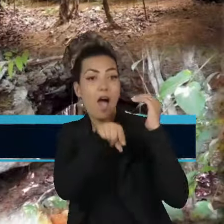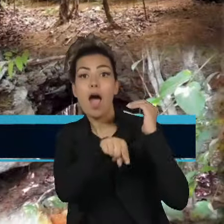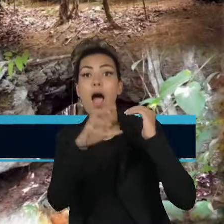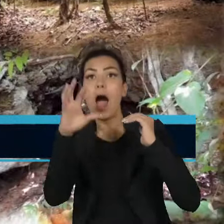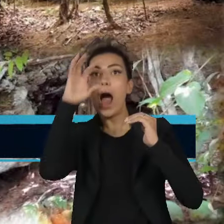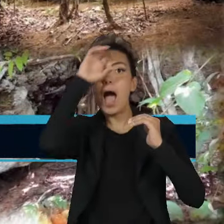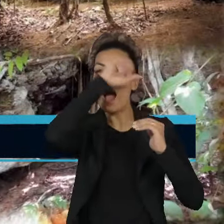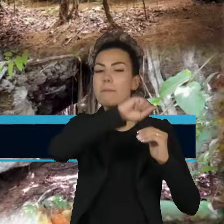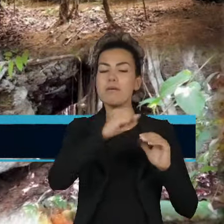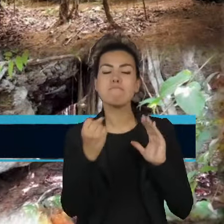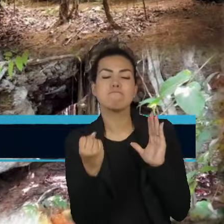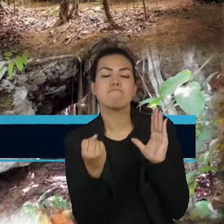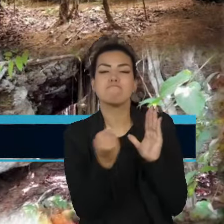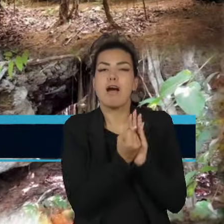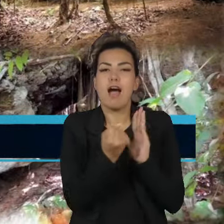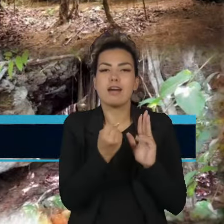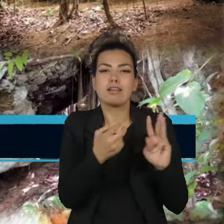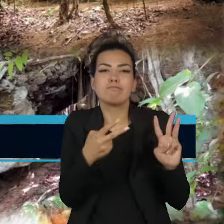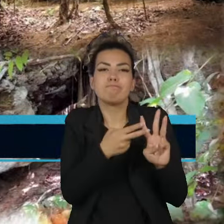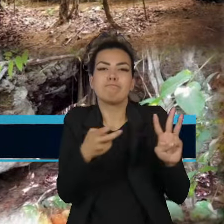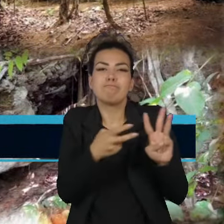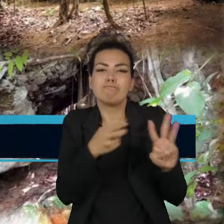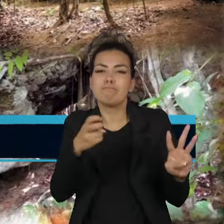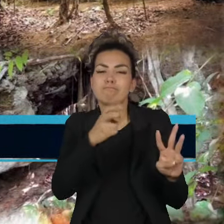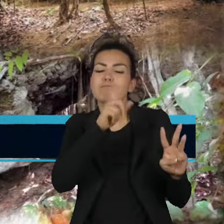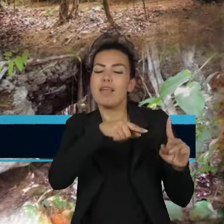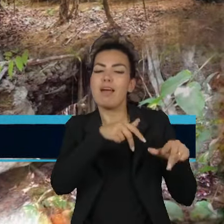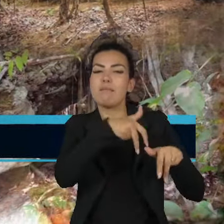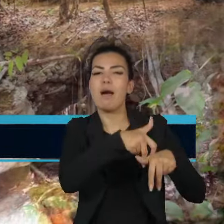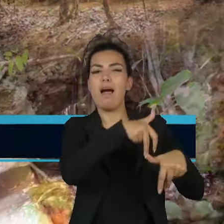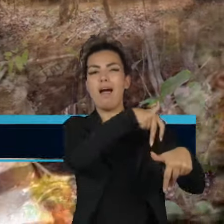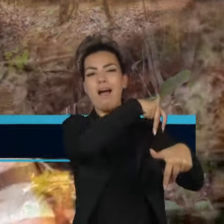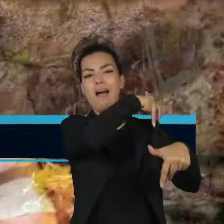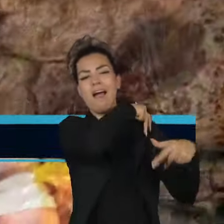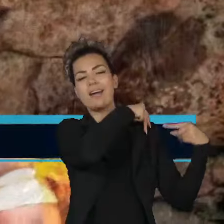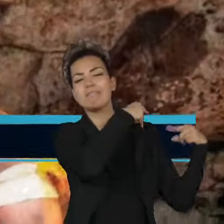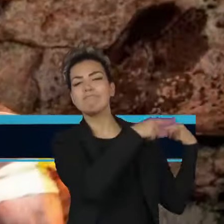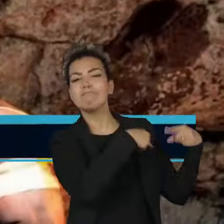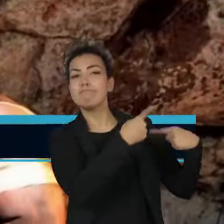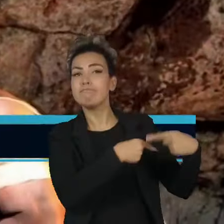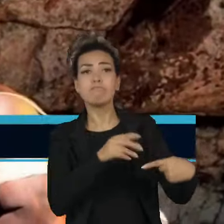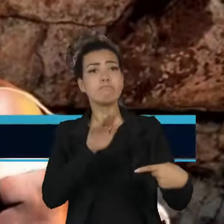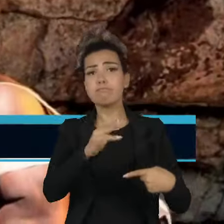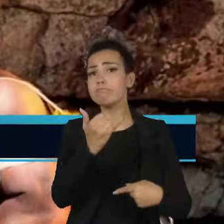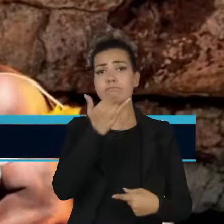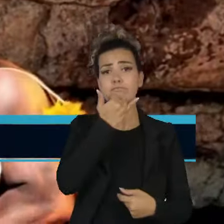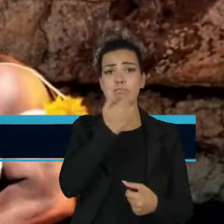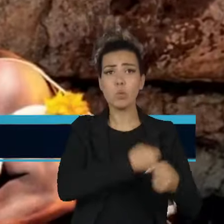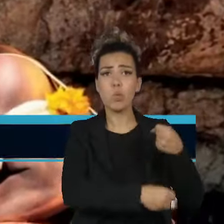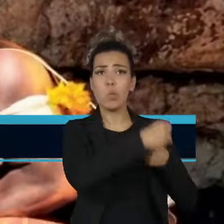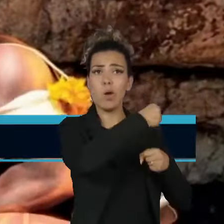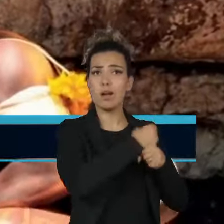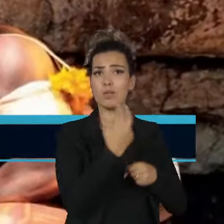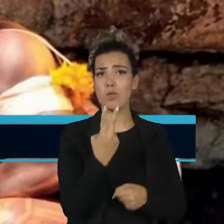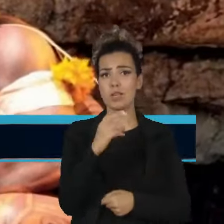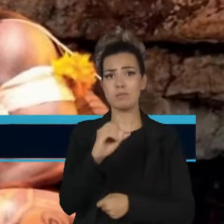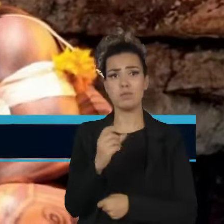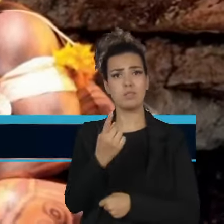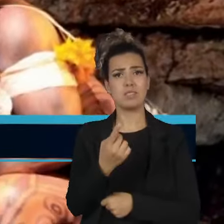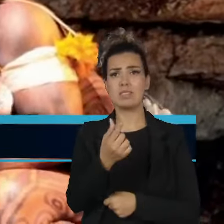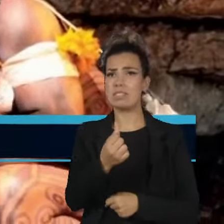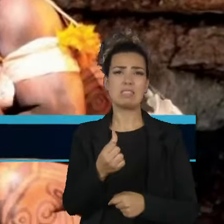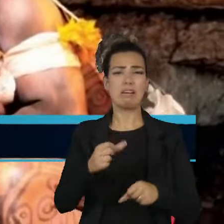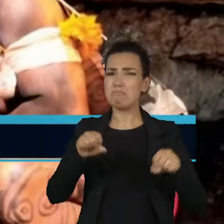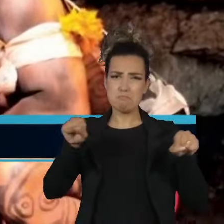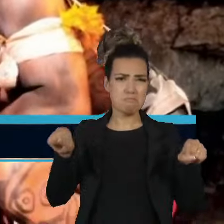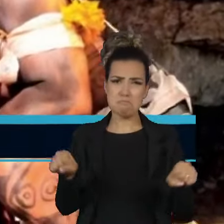seu valor ancestral e cultural, foi tombada em 2016 pelo Instituto do Patrimônio Histórico. Mas mesmo